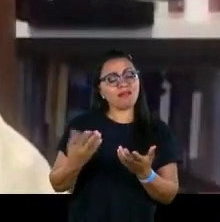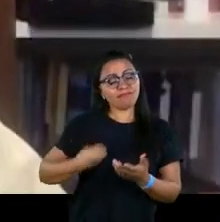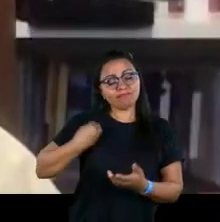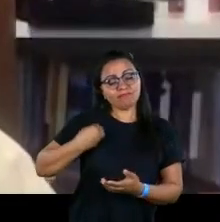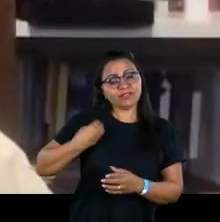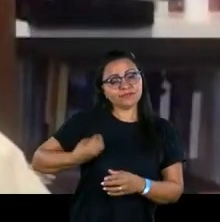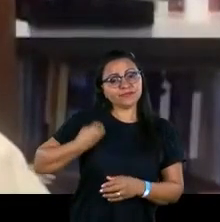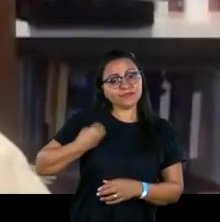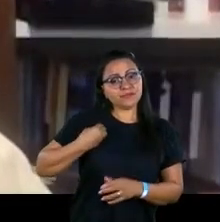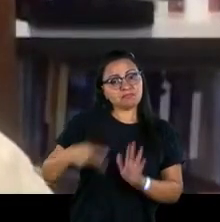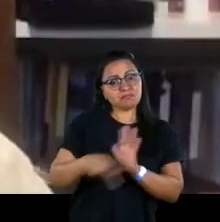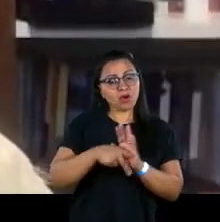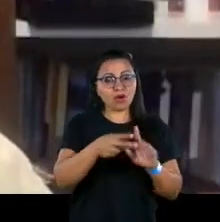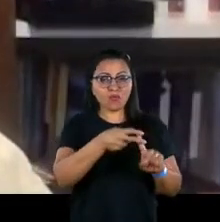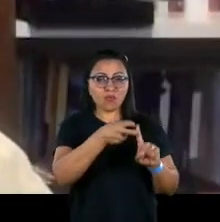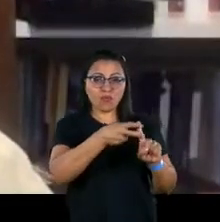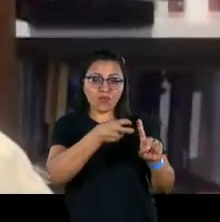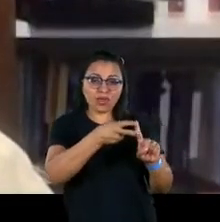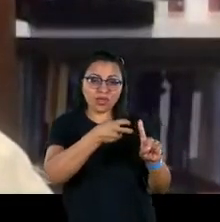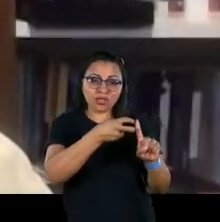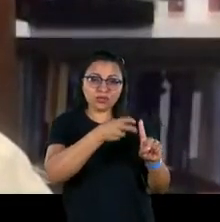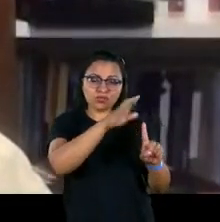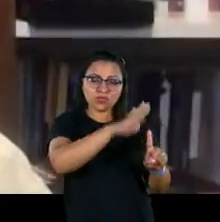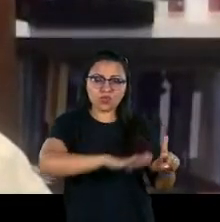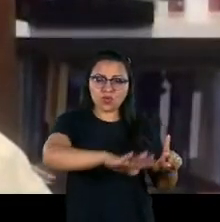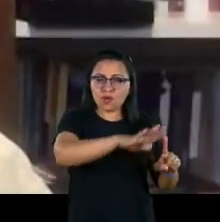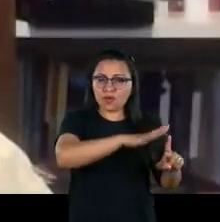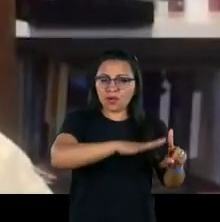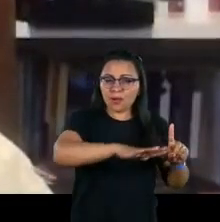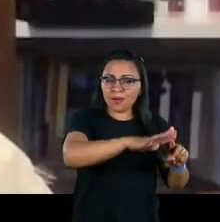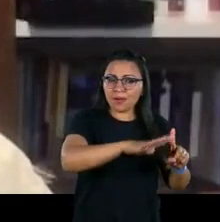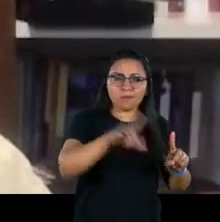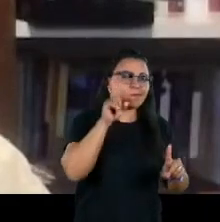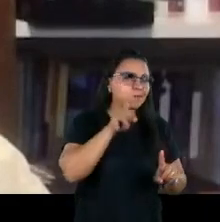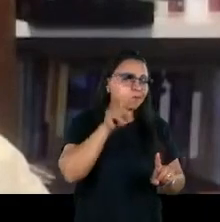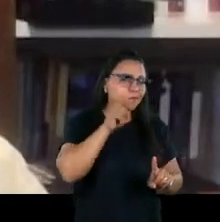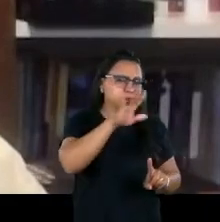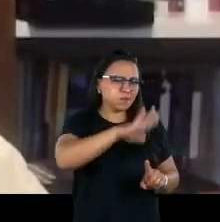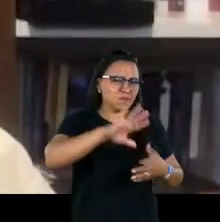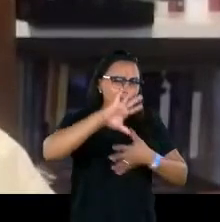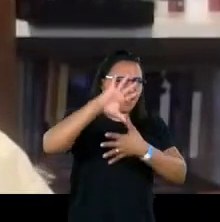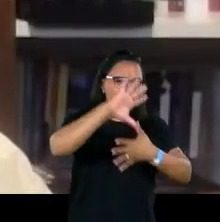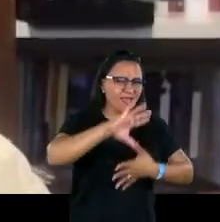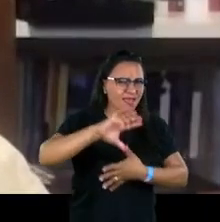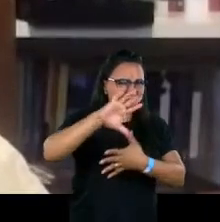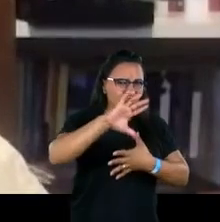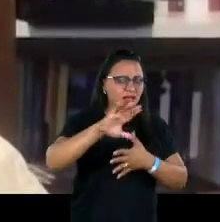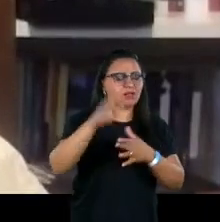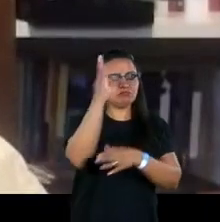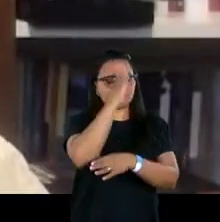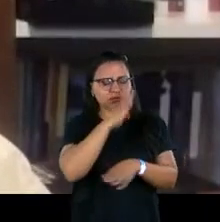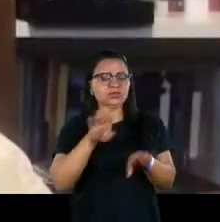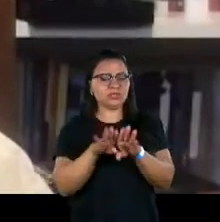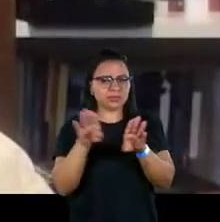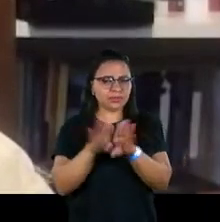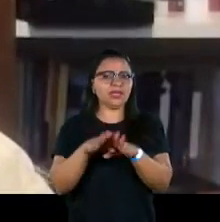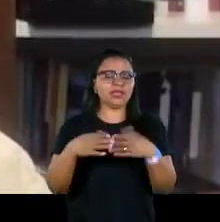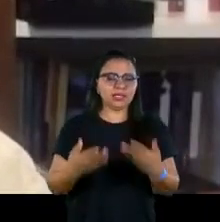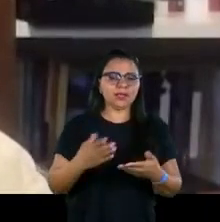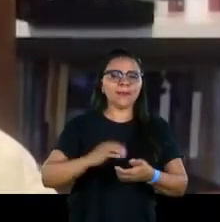dos índios, da América, e do Brasil, inclusive,